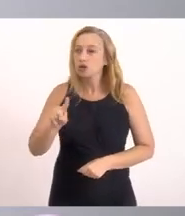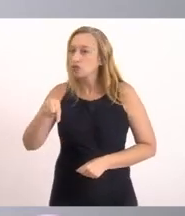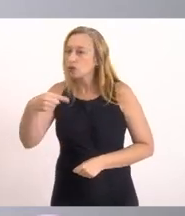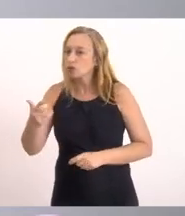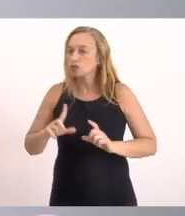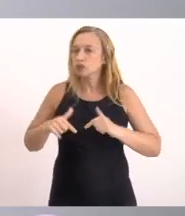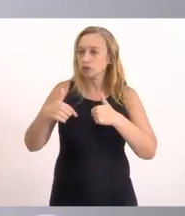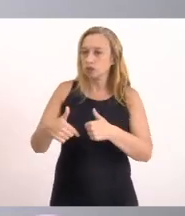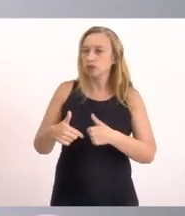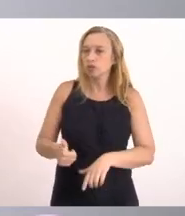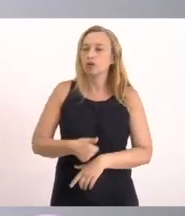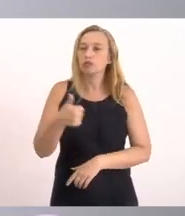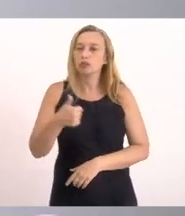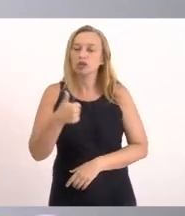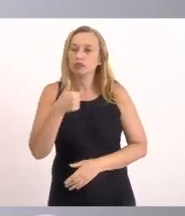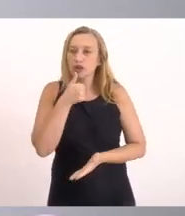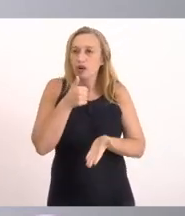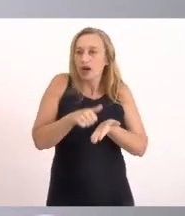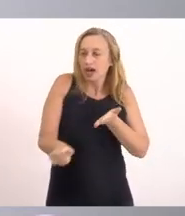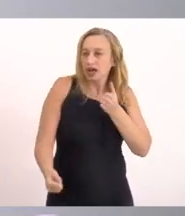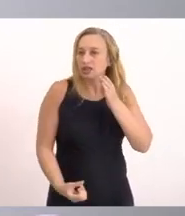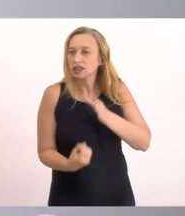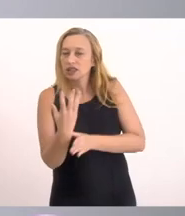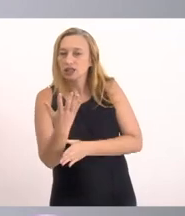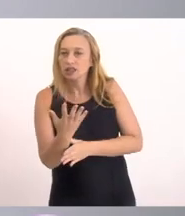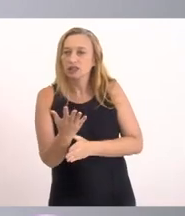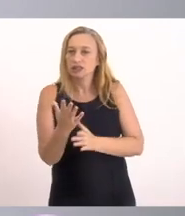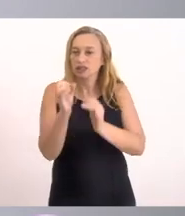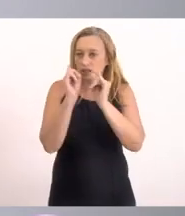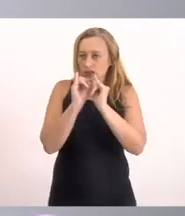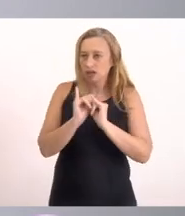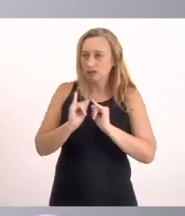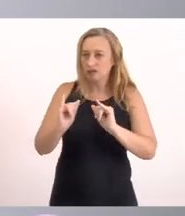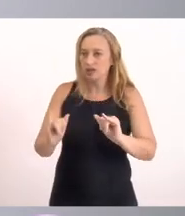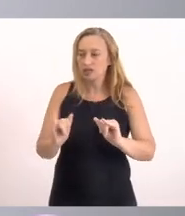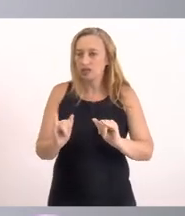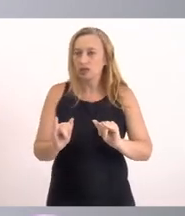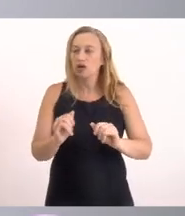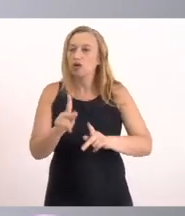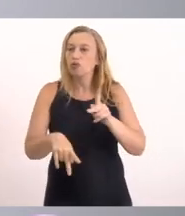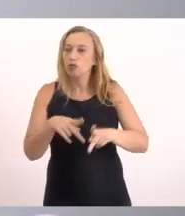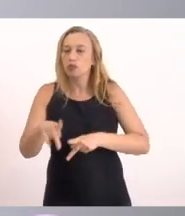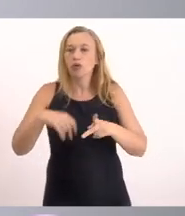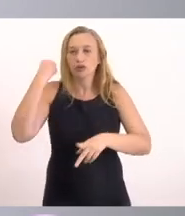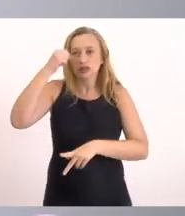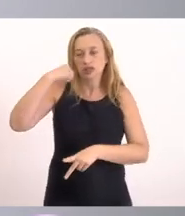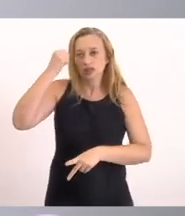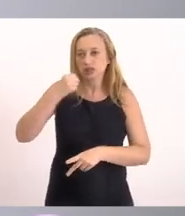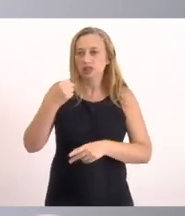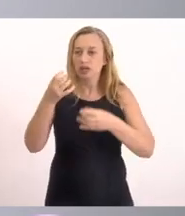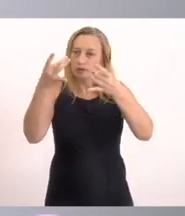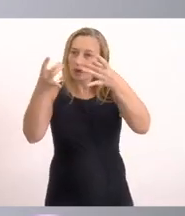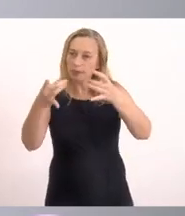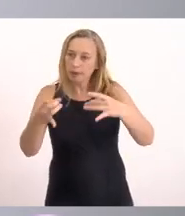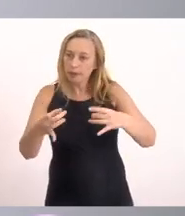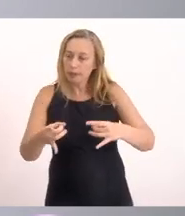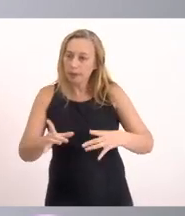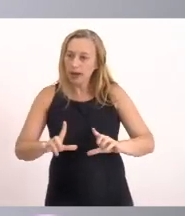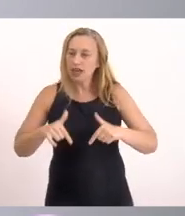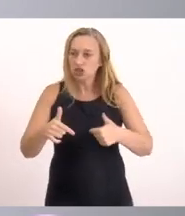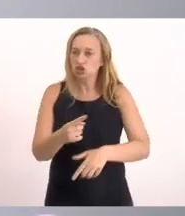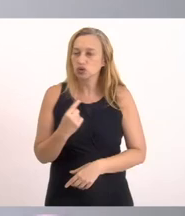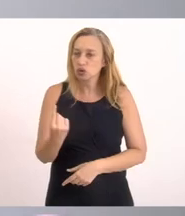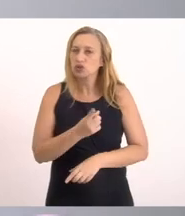ações Primeiro fizemos Uma carta De esclarecimento A população de Saquarema Para notificar De todas as nossas ações